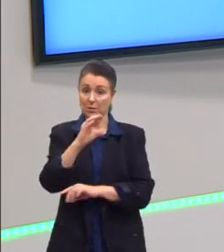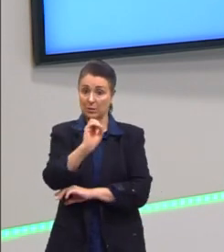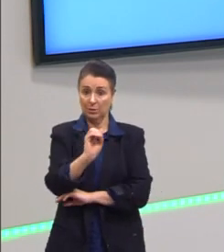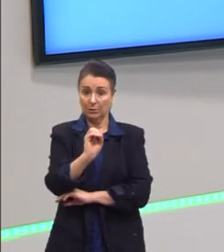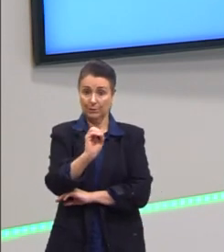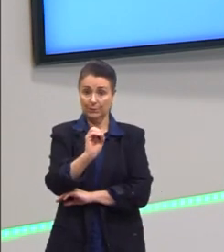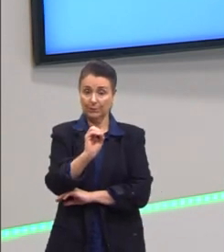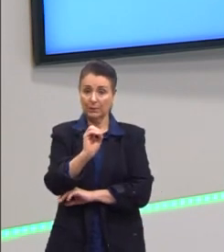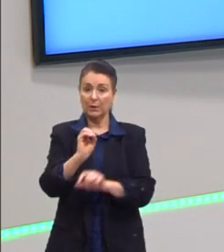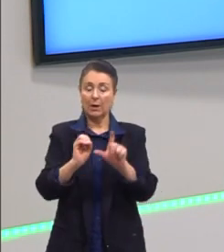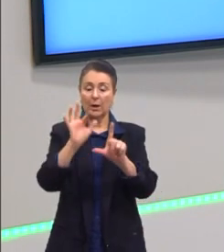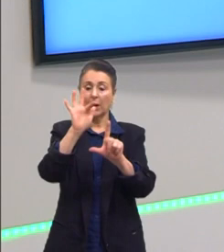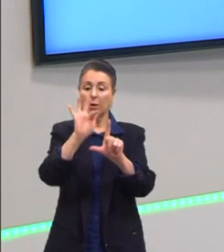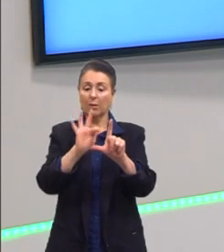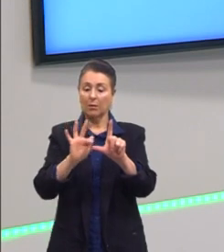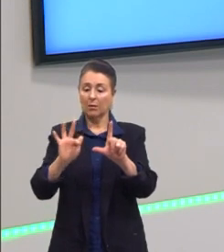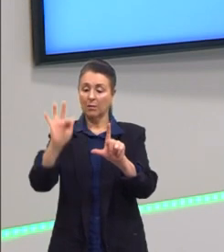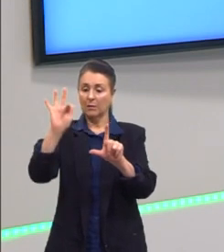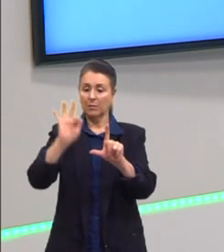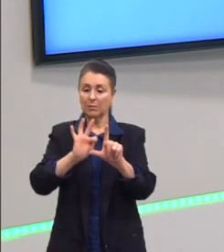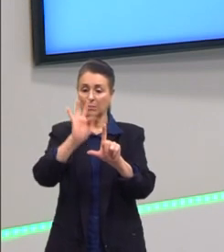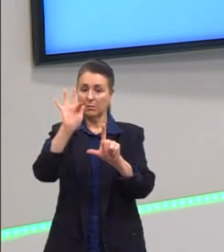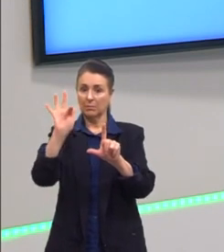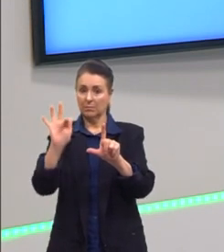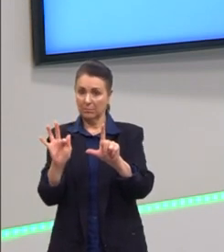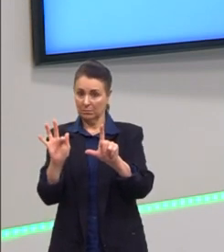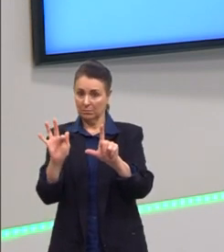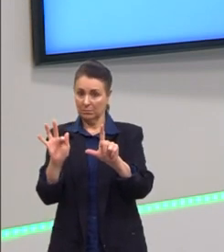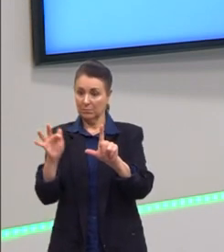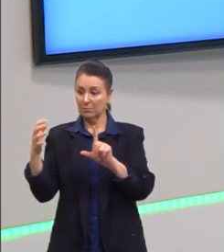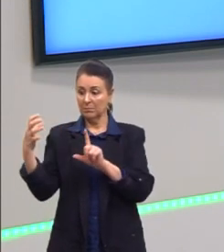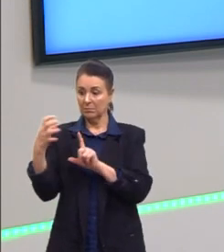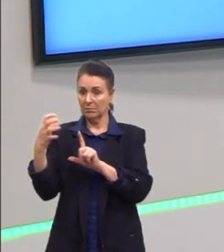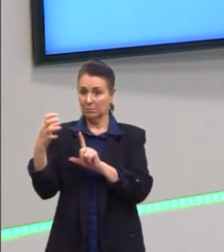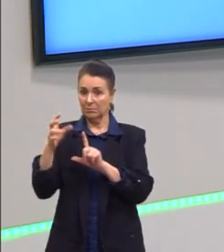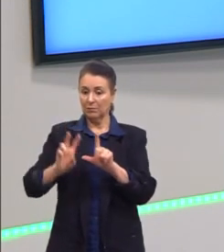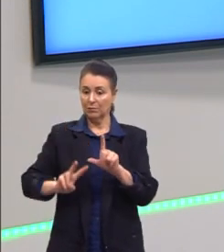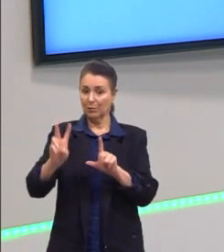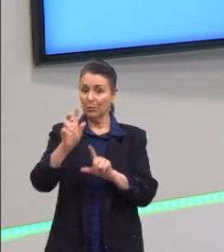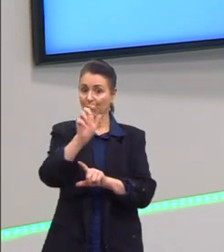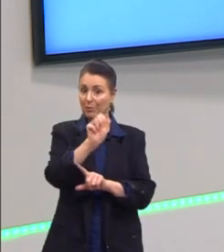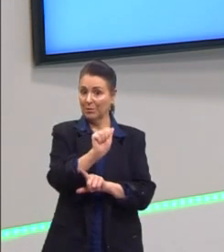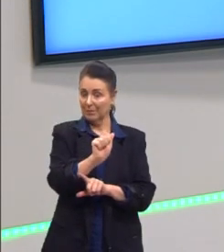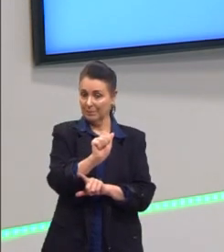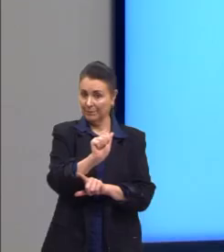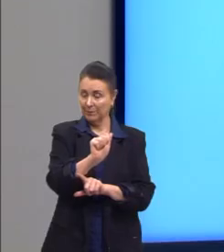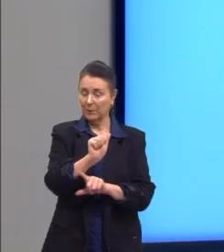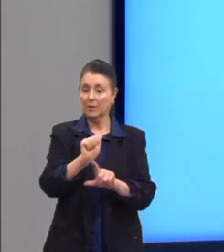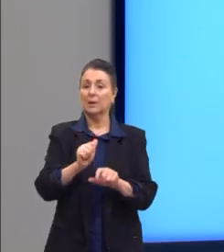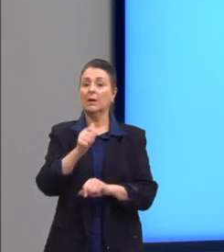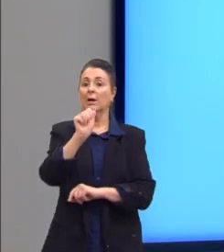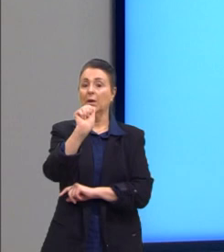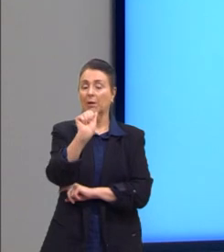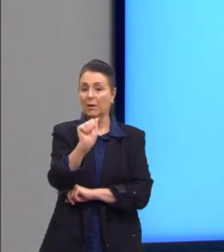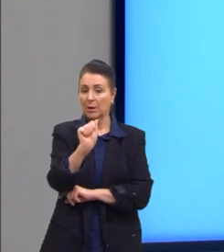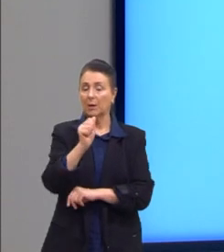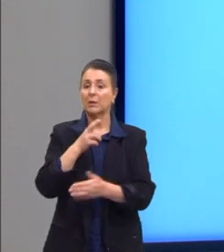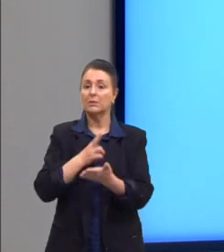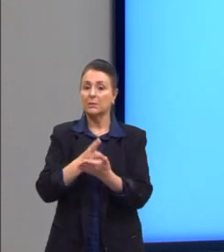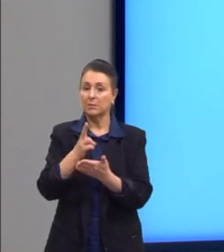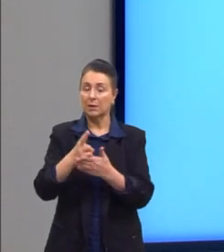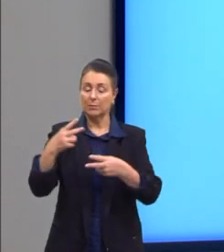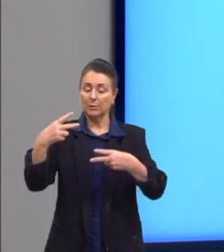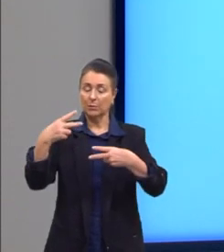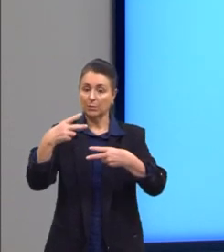A concavidade, então, que vai ser influenciada pelo valor de A. Lembrando que A é sempre o